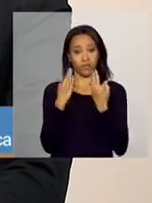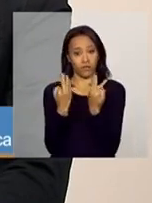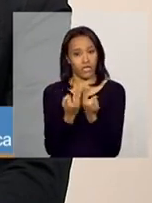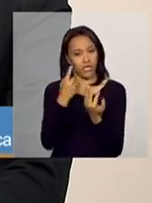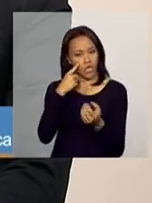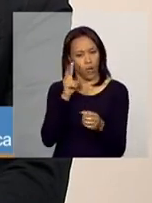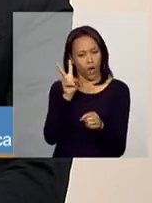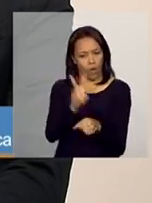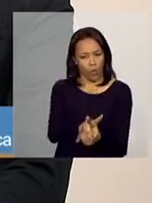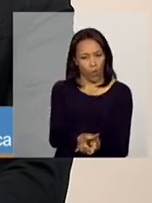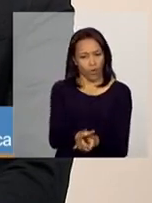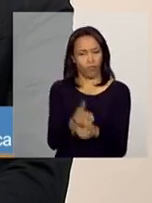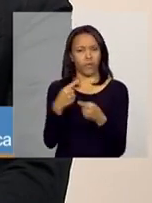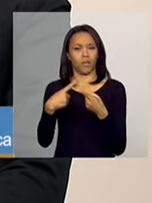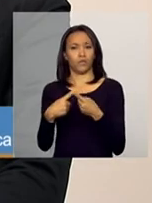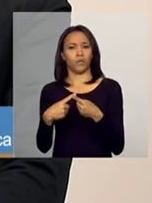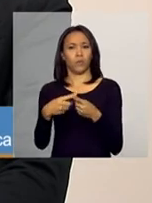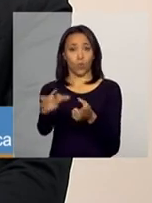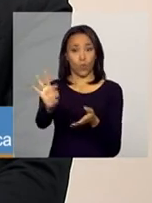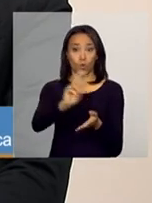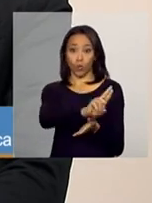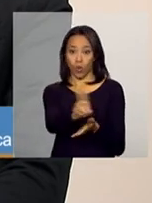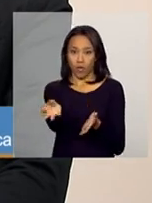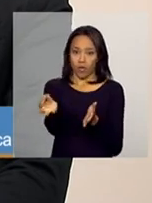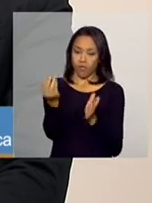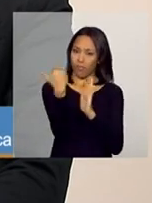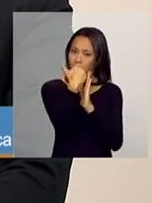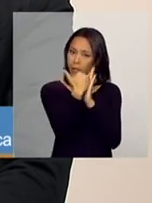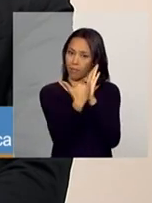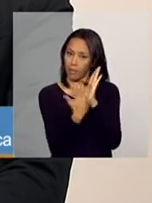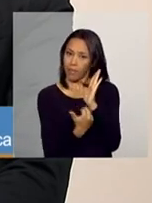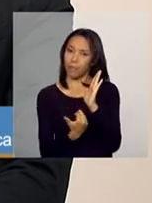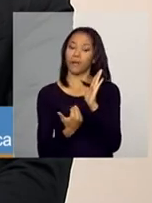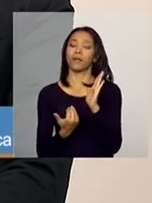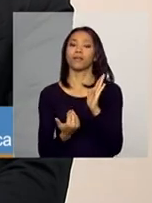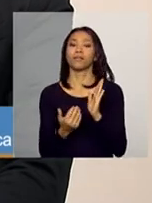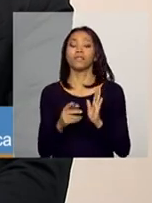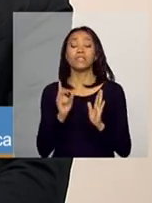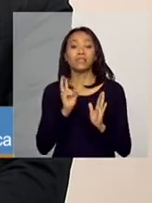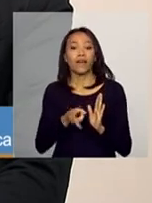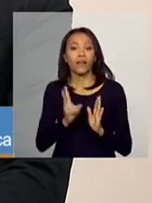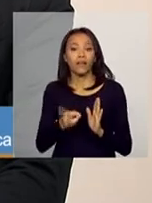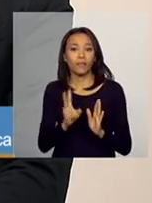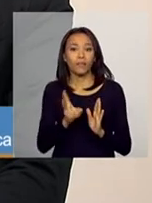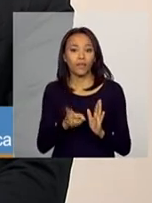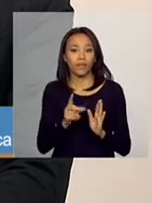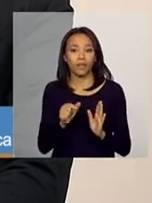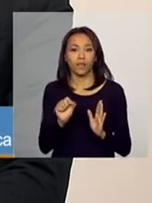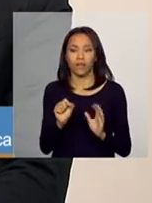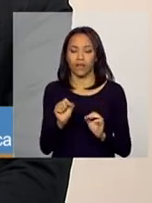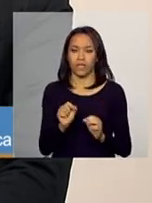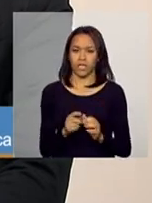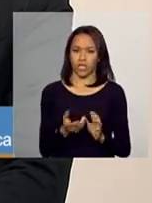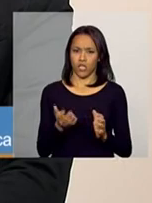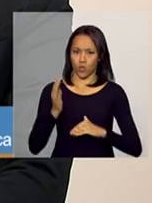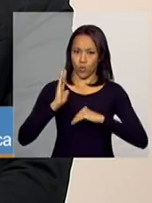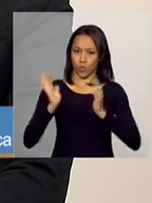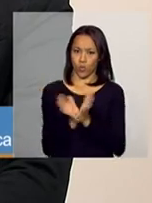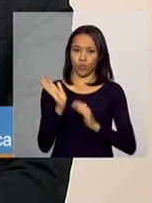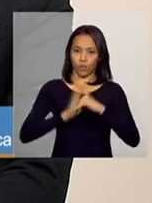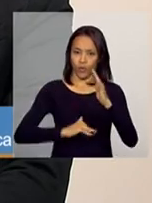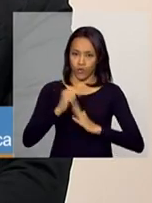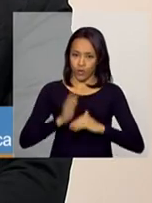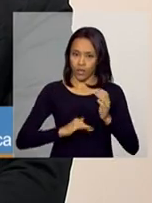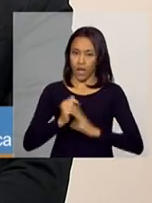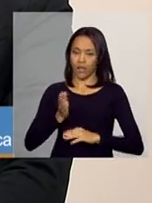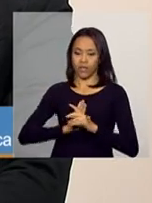para o registro no SICOM, de modo, sempre na medida em que é feita uma acolhida, né? Pela equipe técnica dessas famílias,